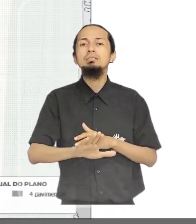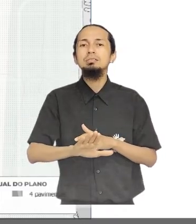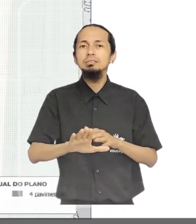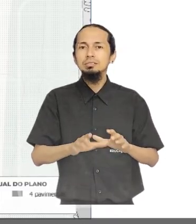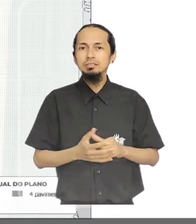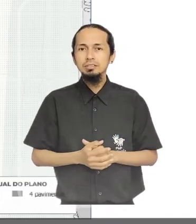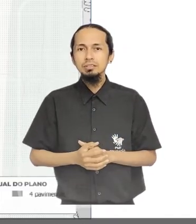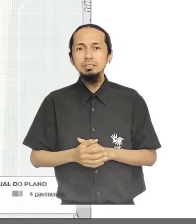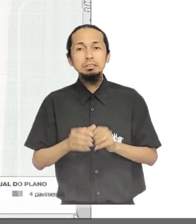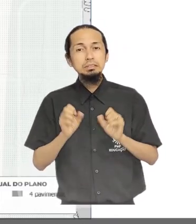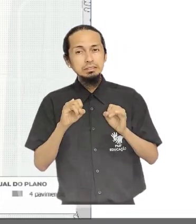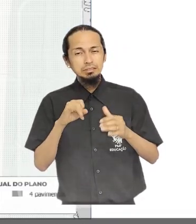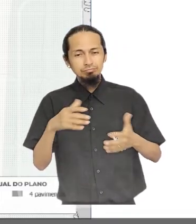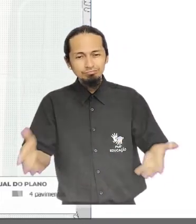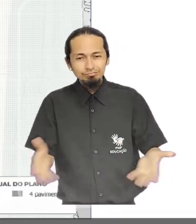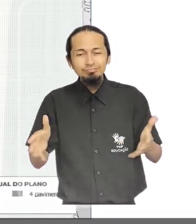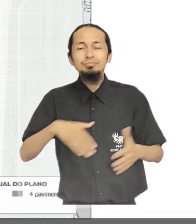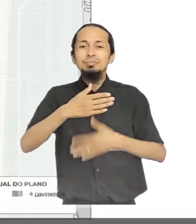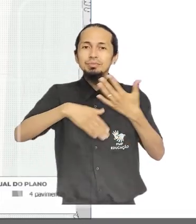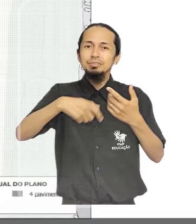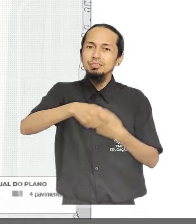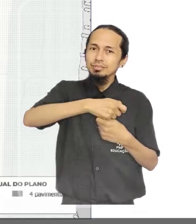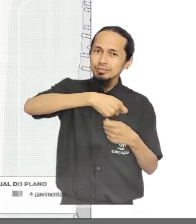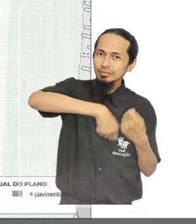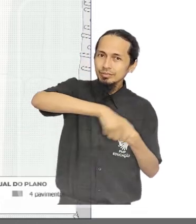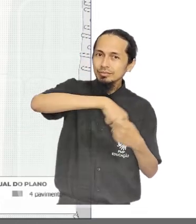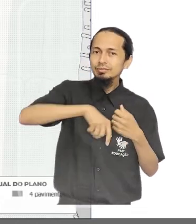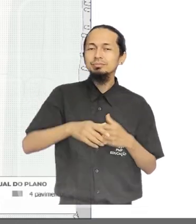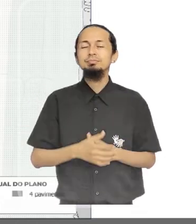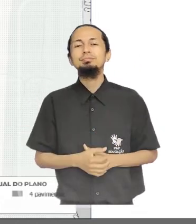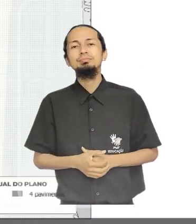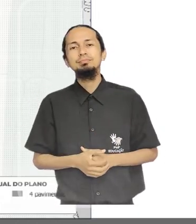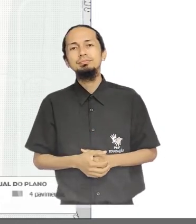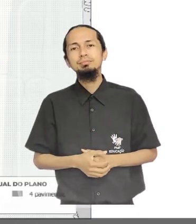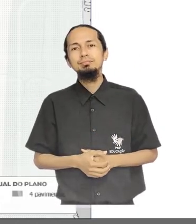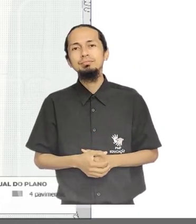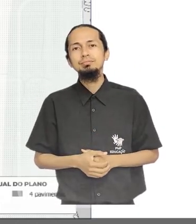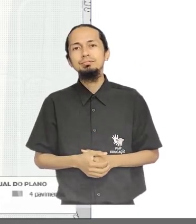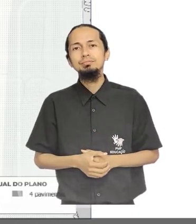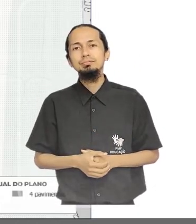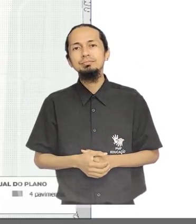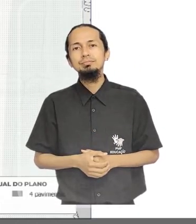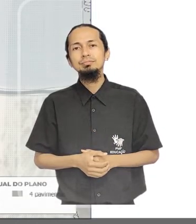seu zoneamento, mediante outorga de desenvolvimento econômico.